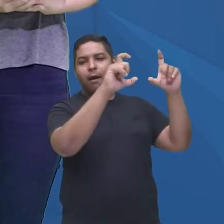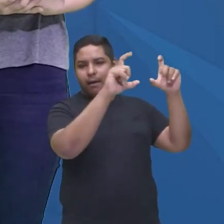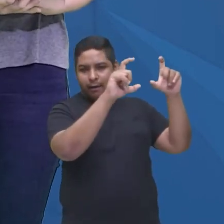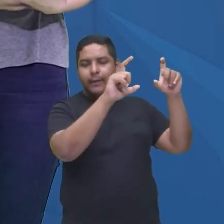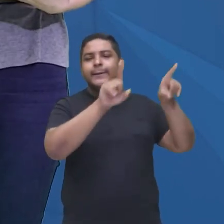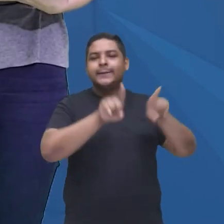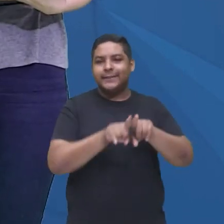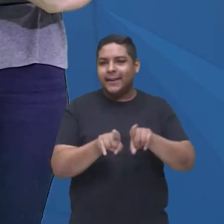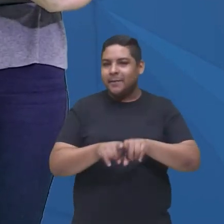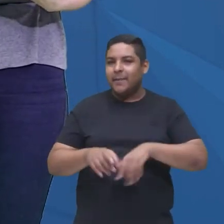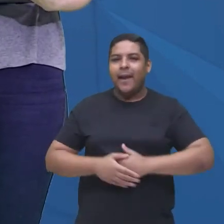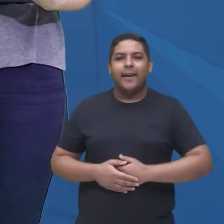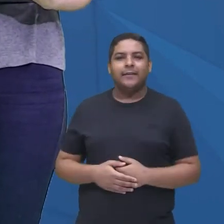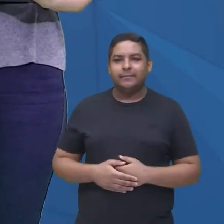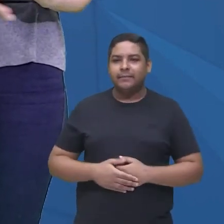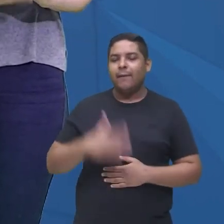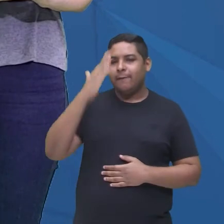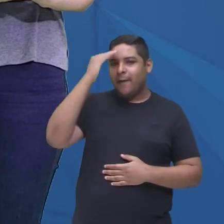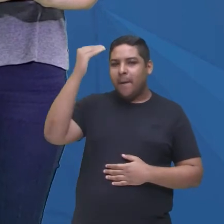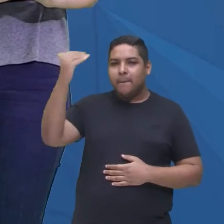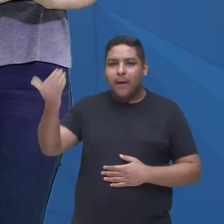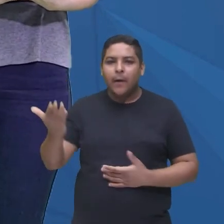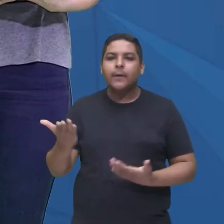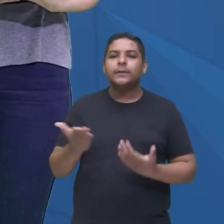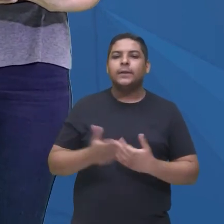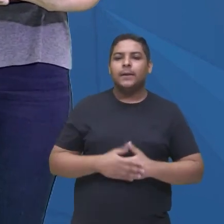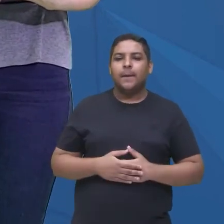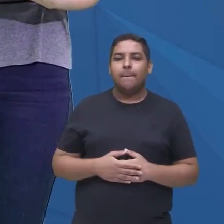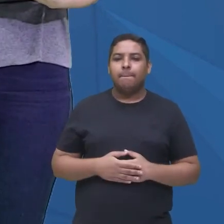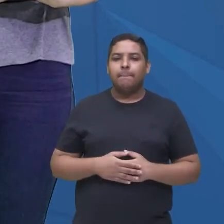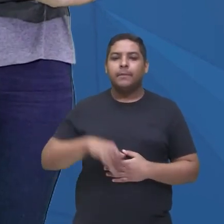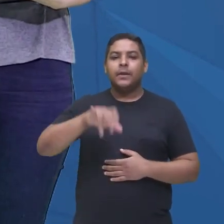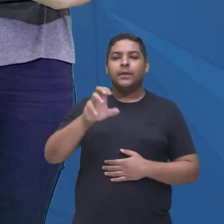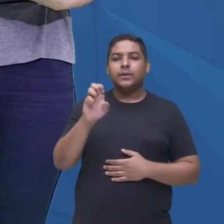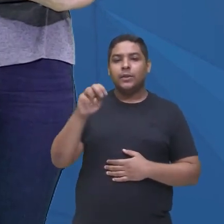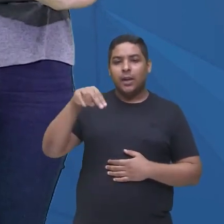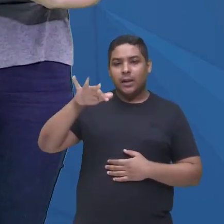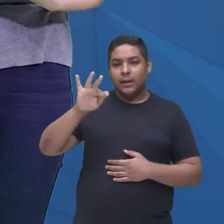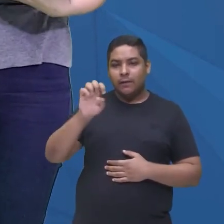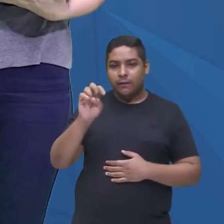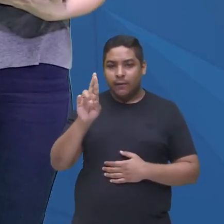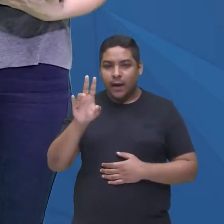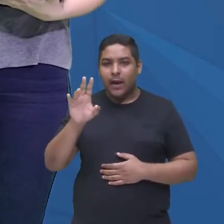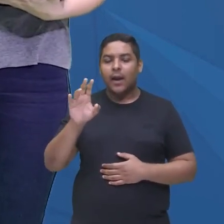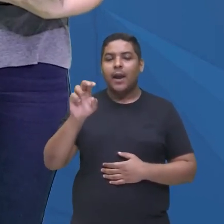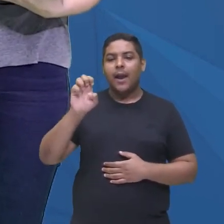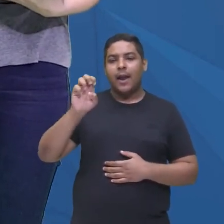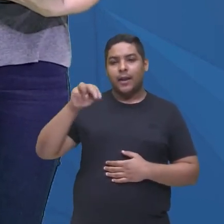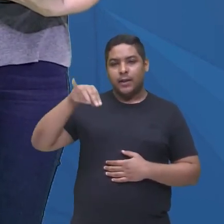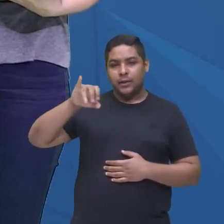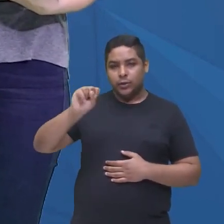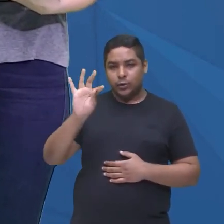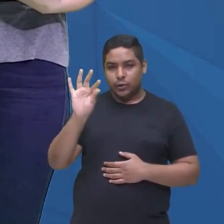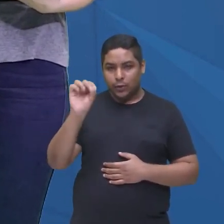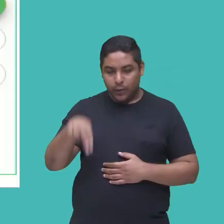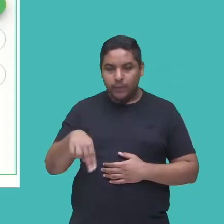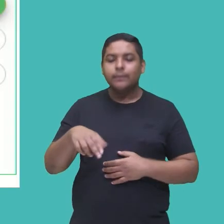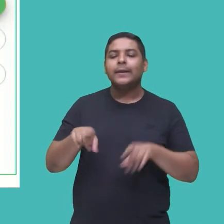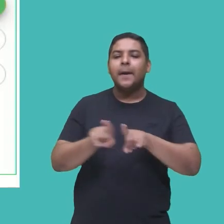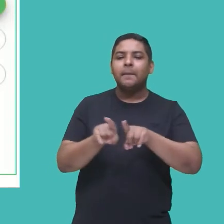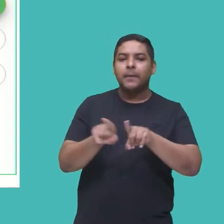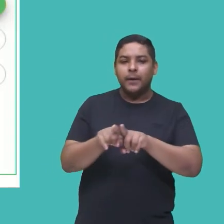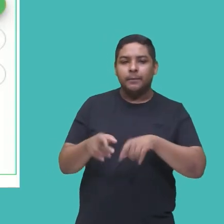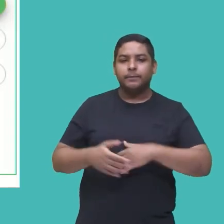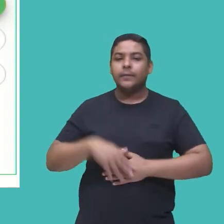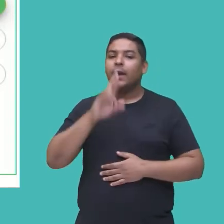nomes da TV, grandes atrizes, né, como por exemplo, a Jennifer Aniston, participante da série, né, e a gente tem ali como resposta, olha